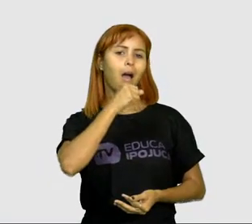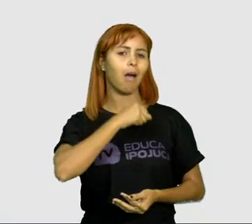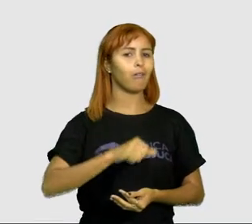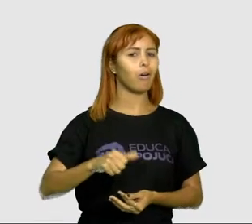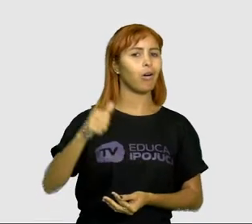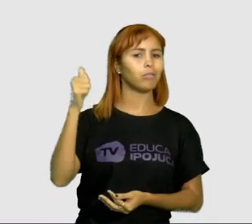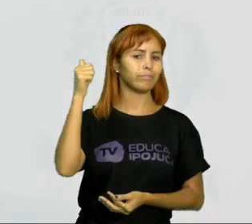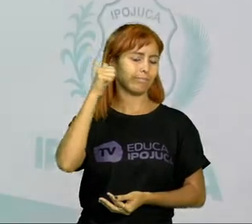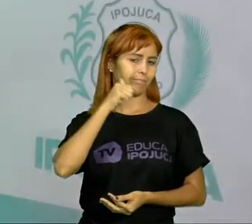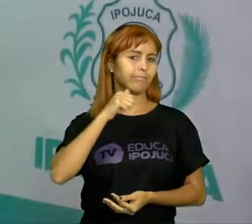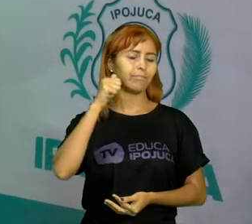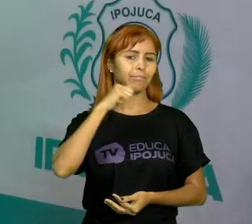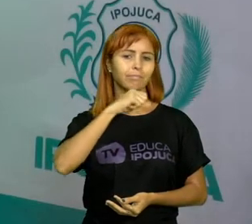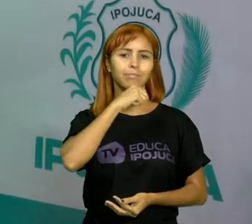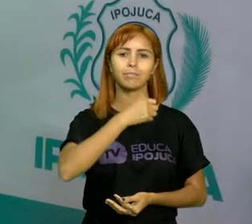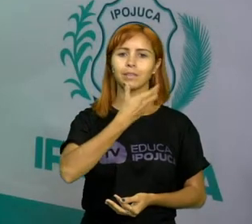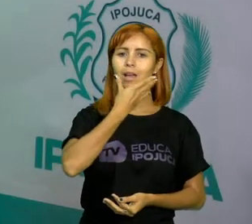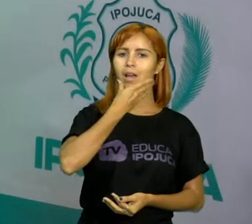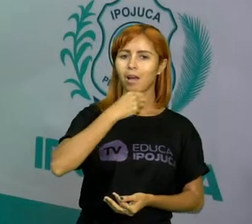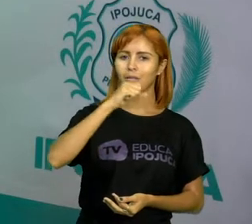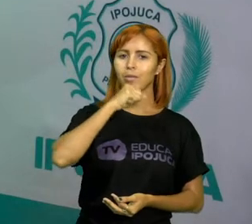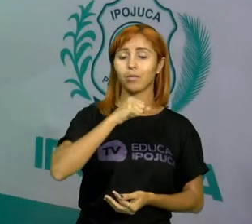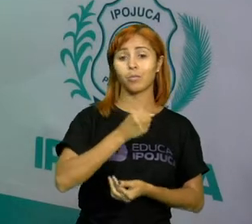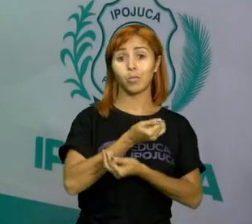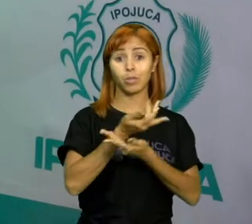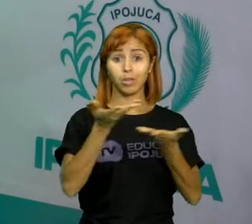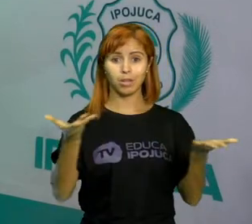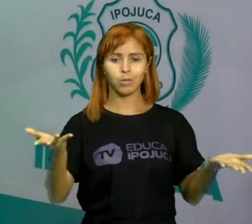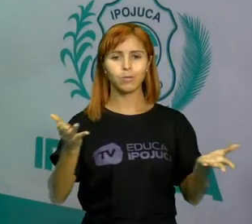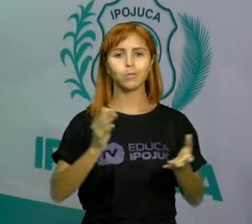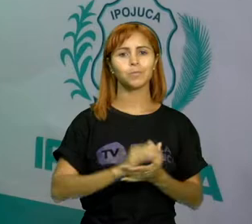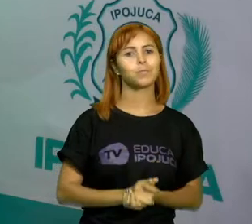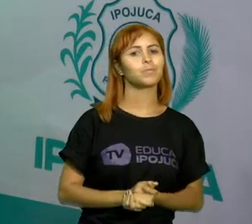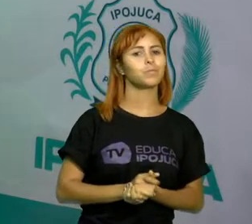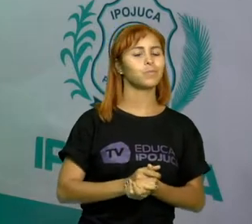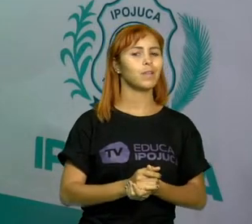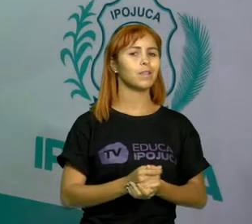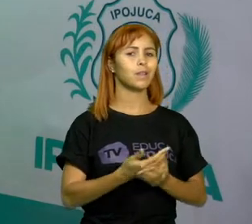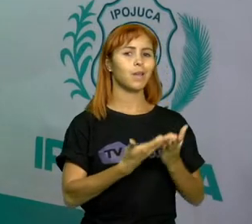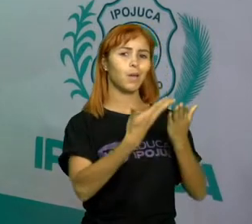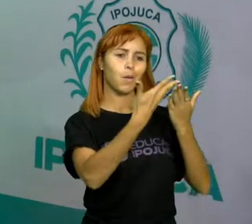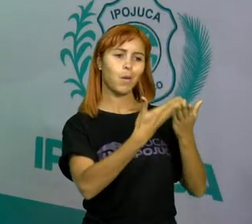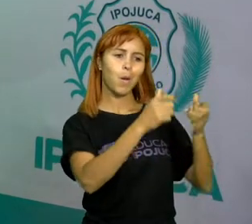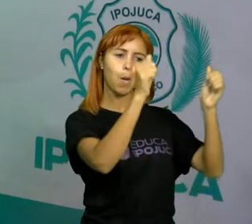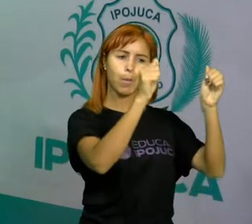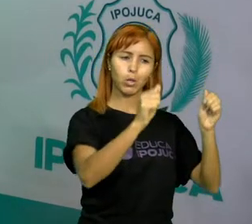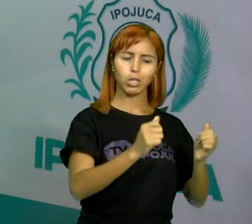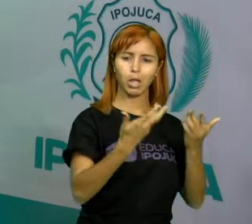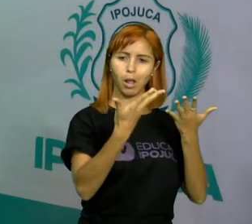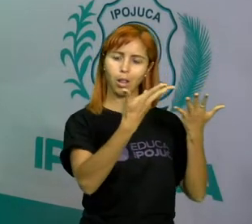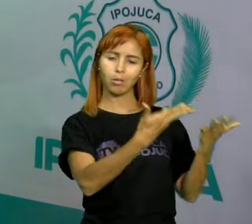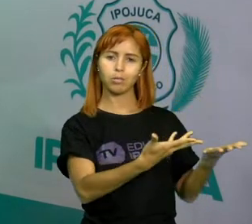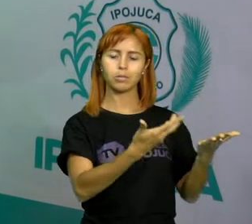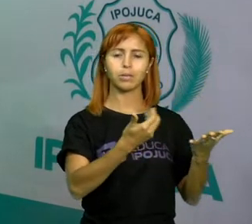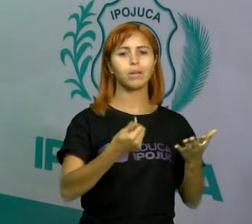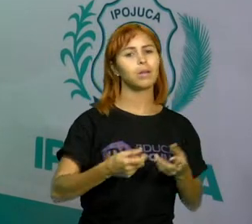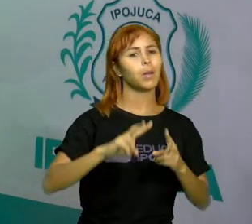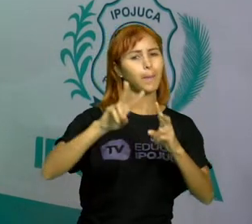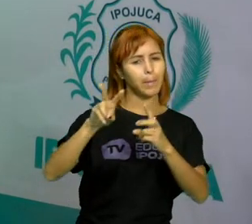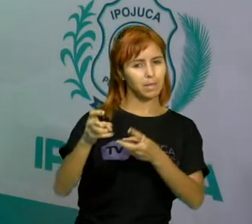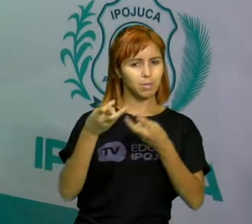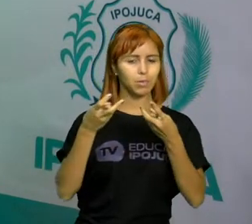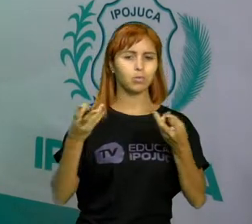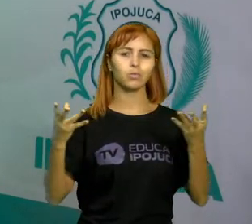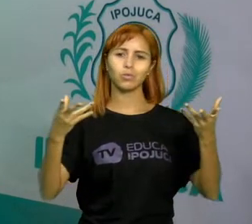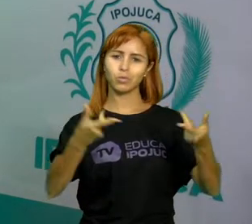os pais dos seus pais. Portanto, partindo desse modelo da Certidão de Nascimento, a gente percebe que